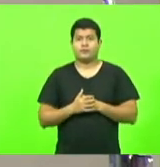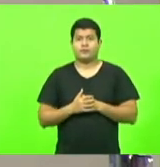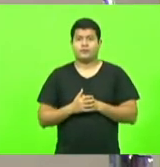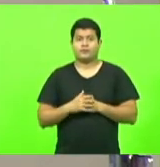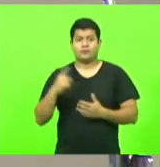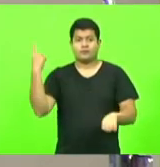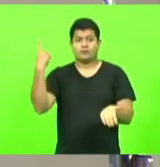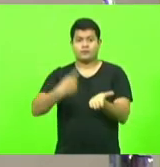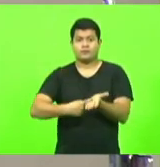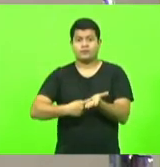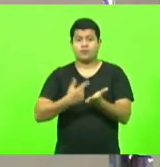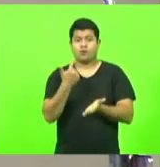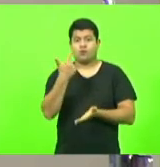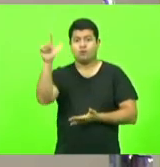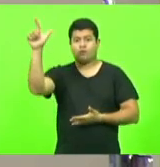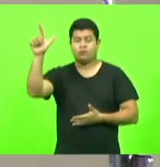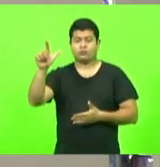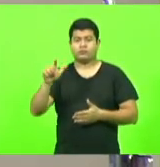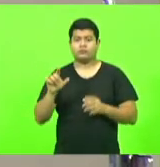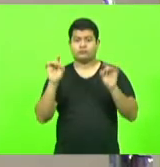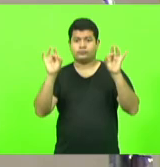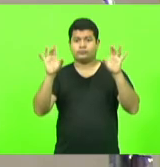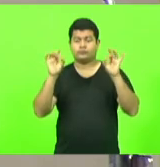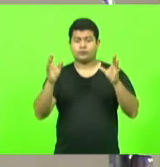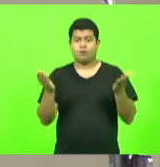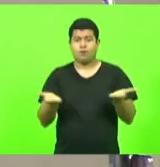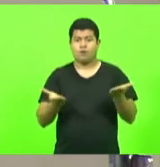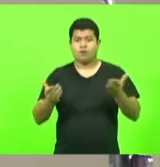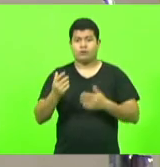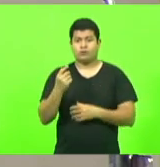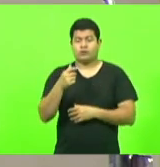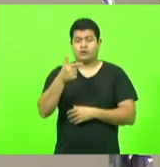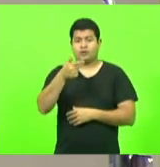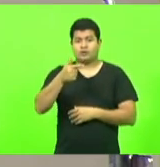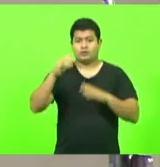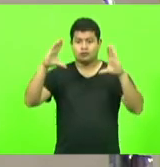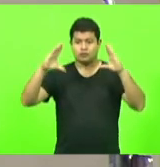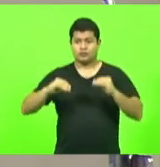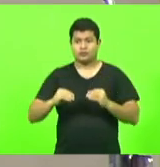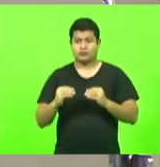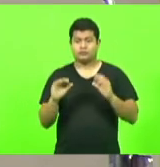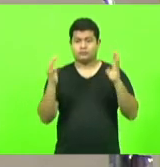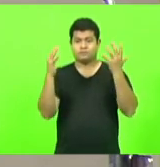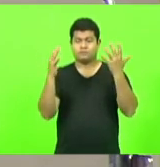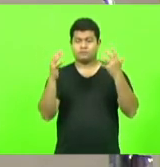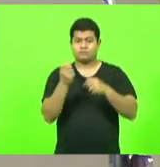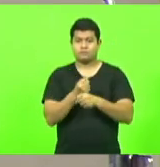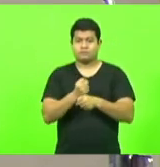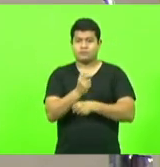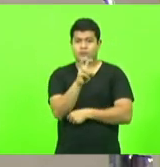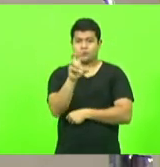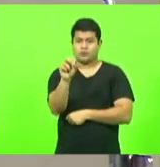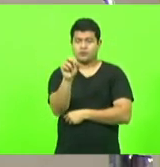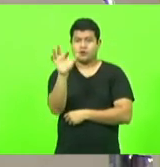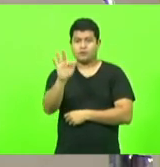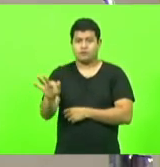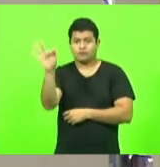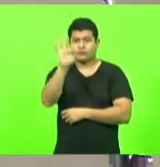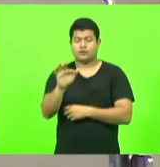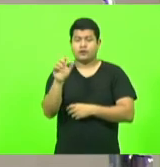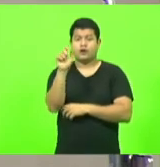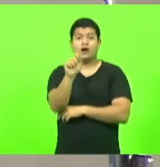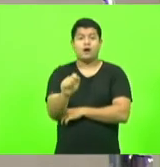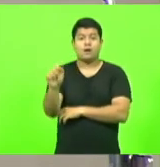convoca outra especial hoje às 19 horas em comemoração aos 50 anos da Federação da Associação